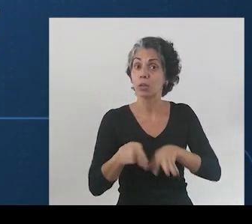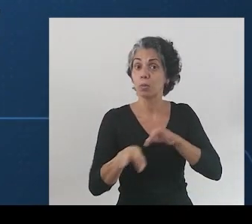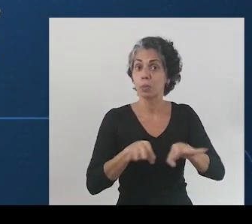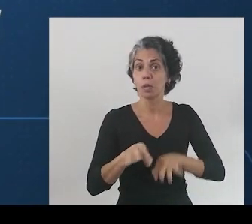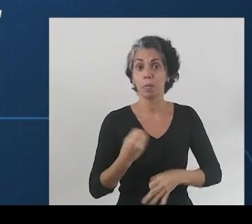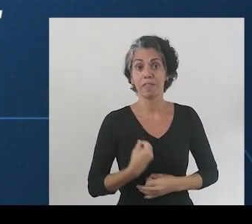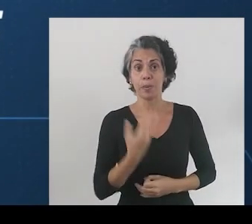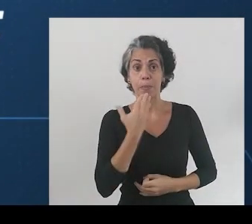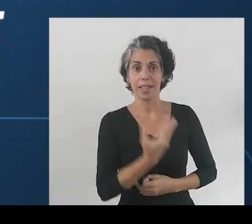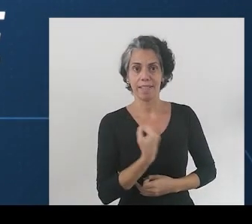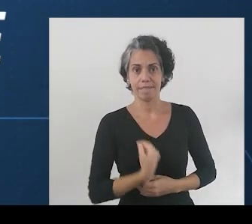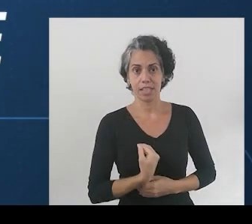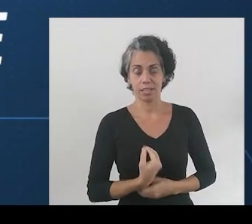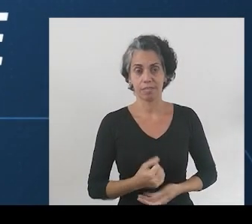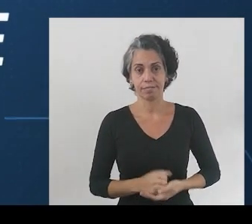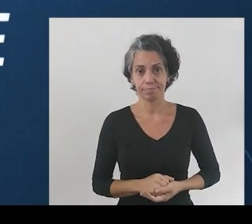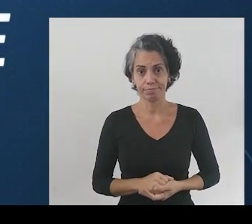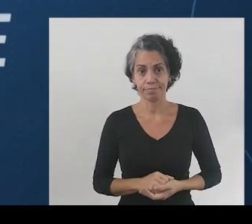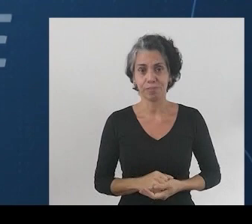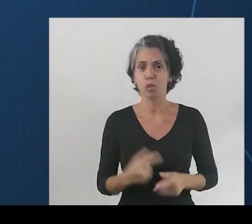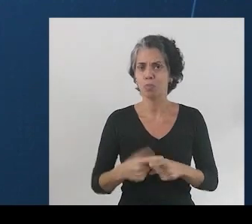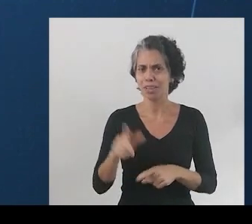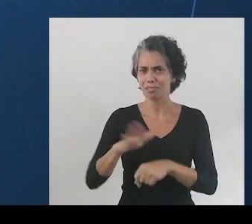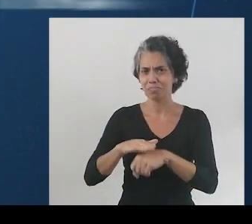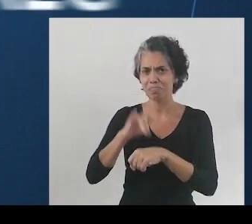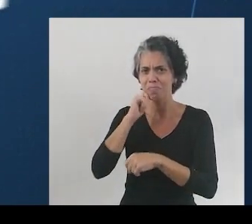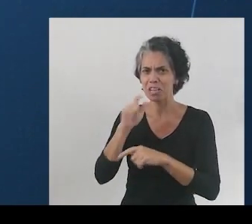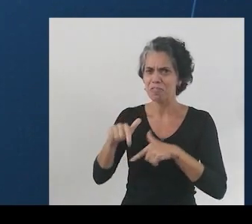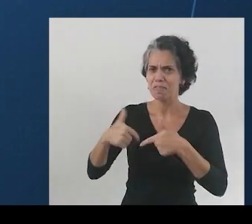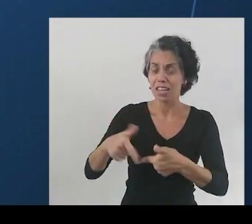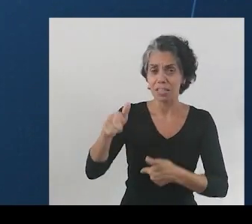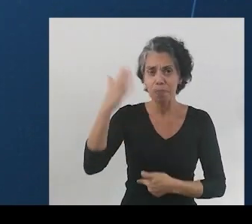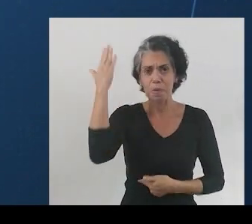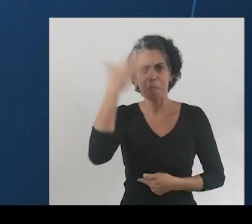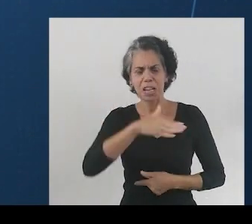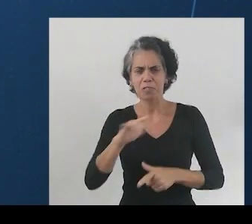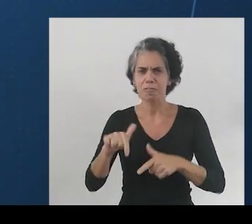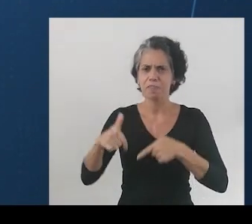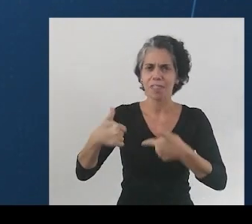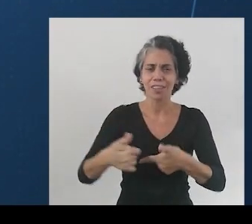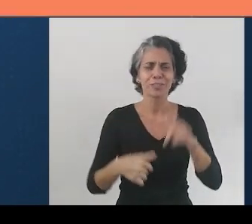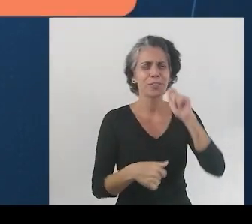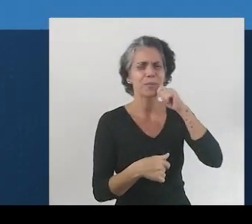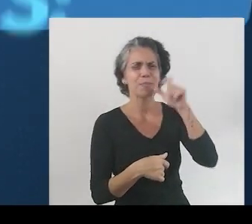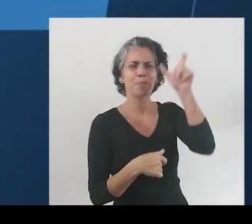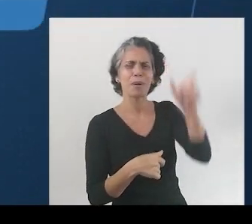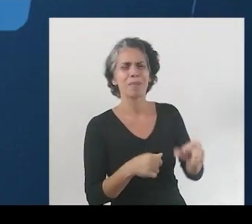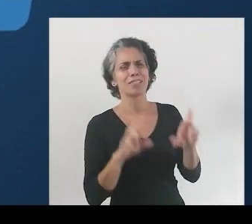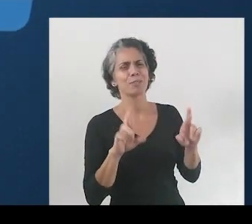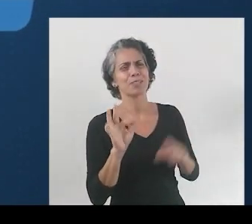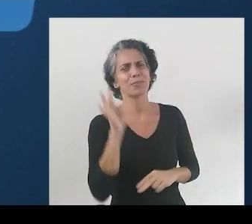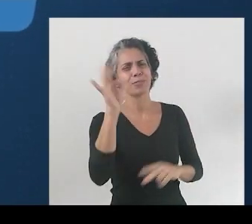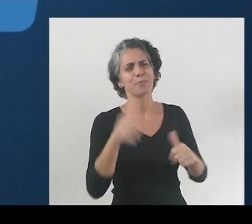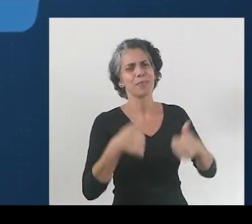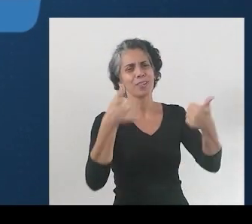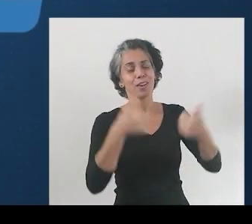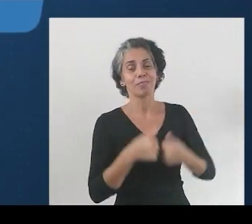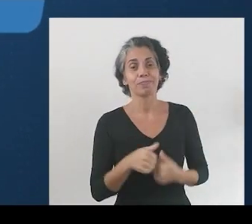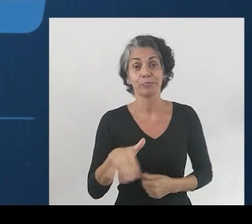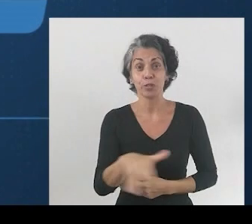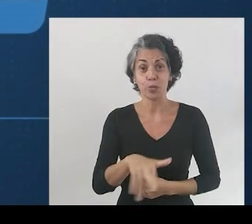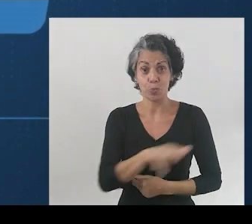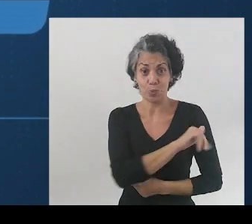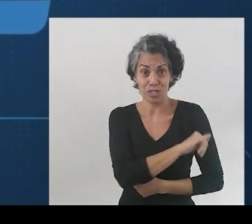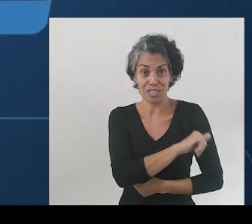pleno abastecimento de medicamentos nas unidades de saúde. E acabar com o fura-fila no CISREG. Conheça nossas outras propostas